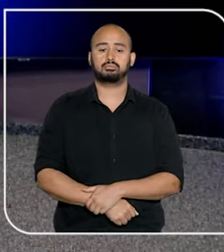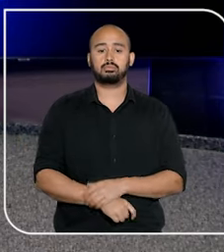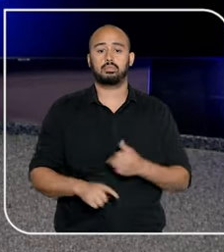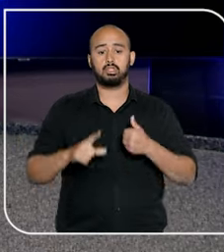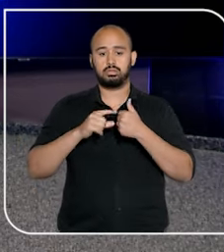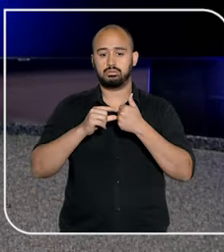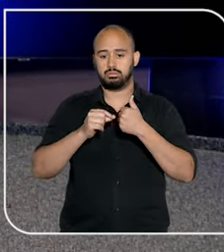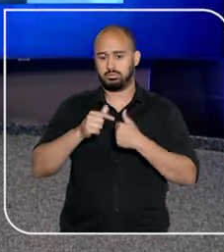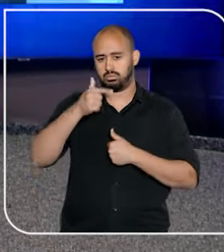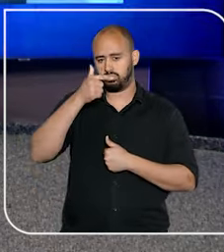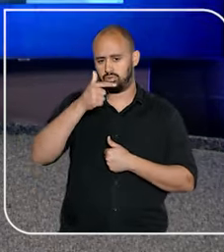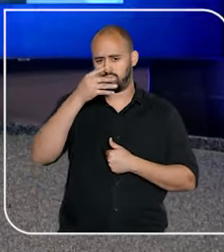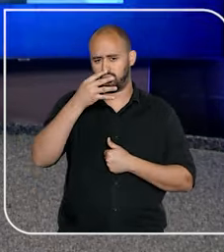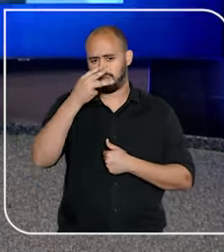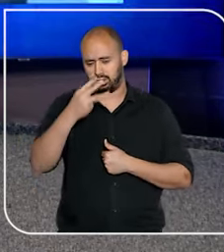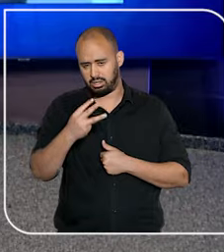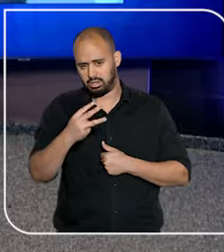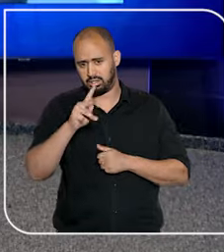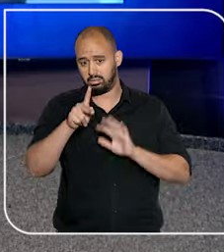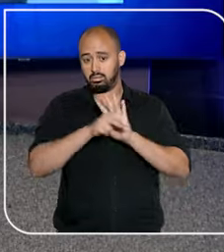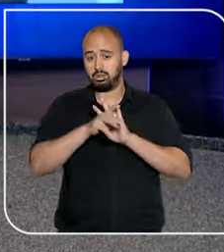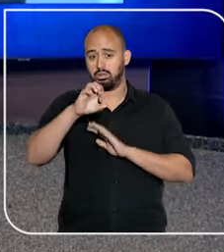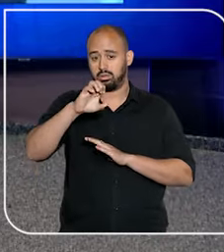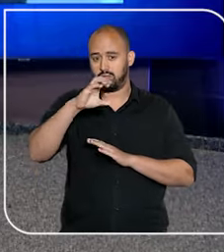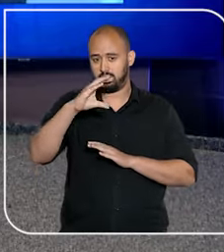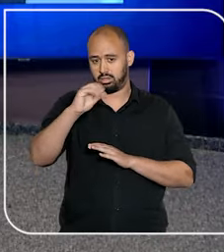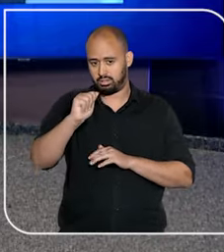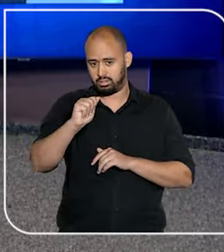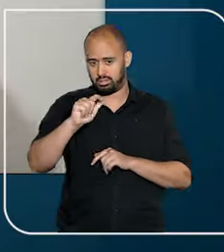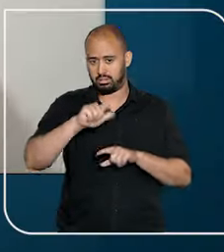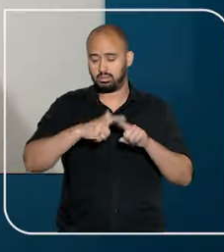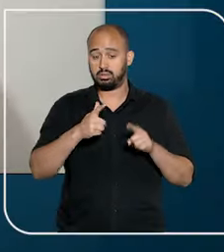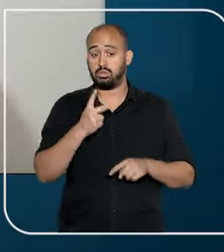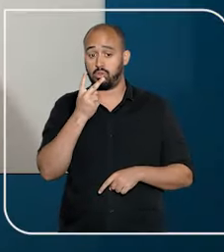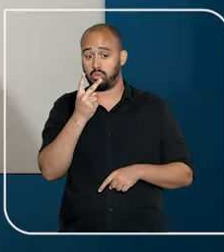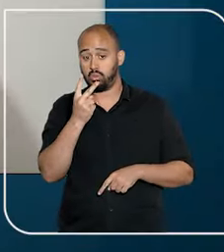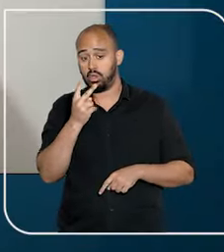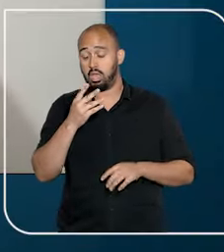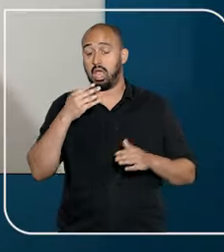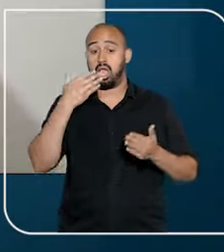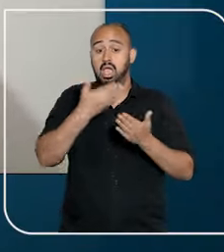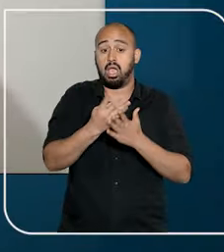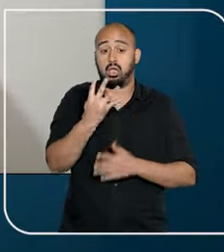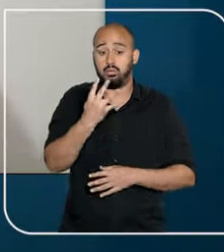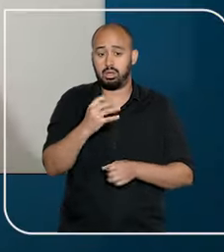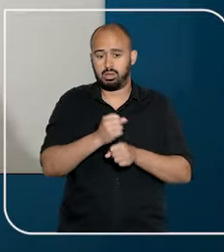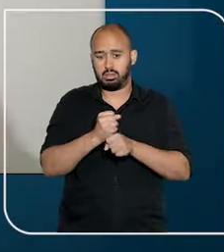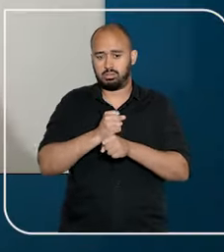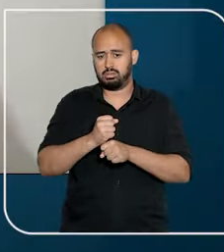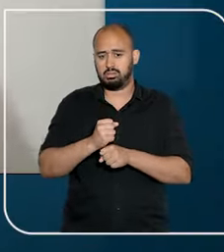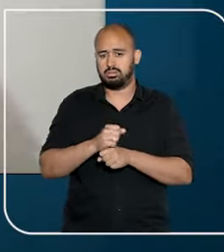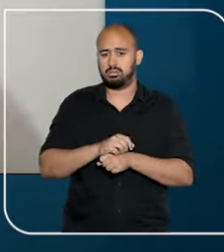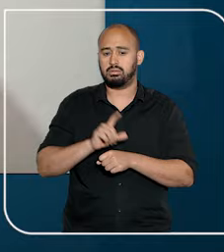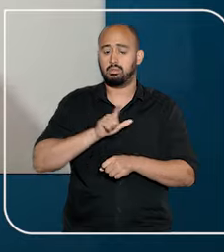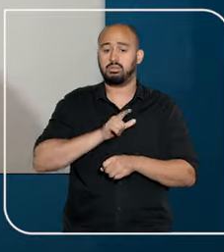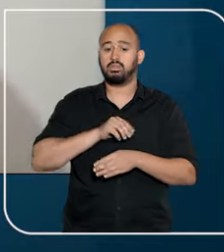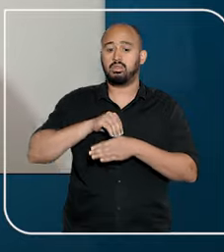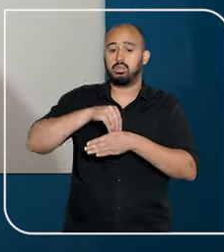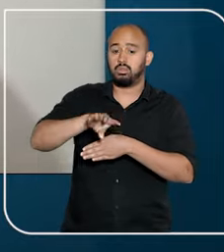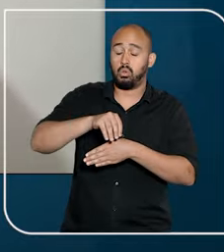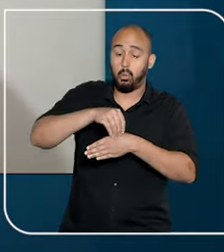públicas. Artigo 243 do próprio ECA há uma pena de 2 a 4 anos para aqueles que